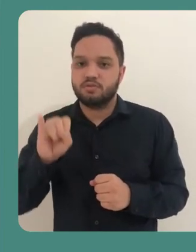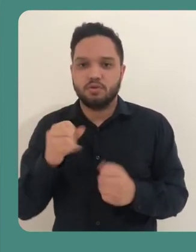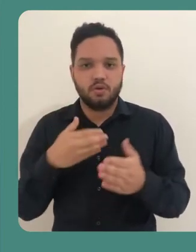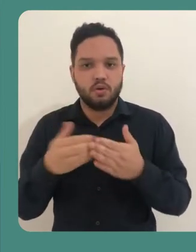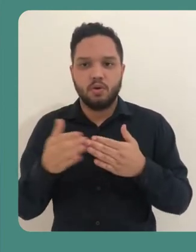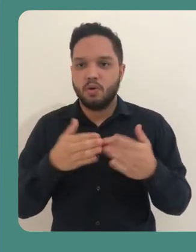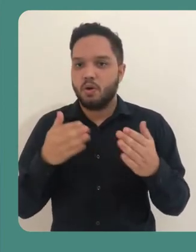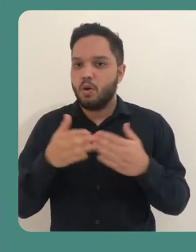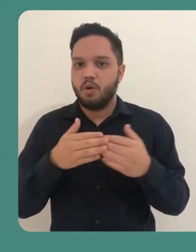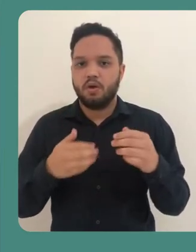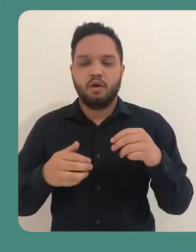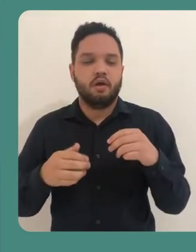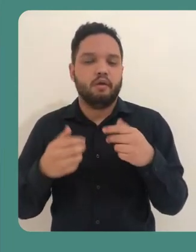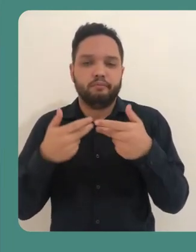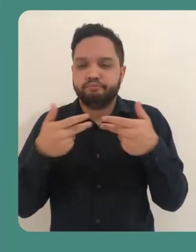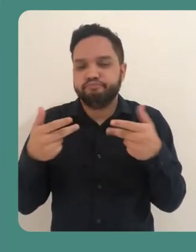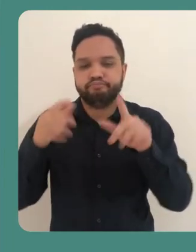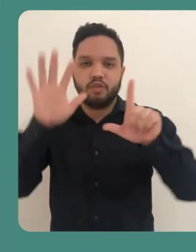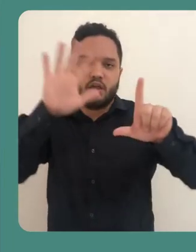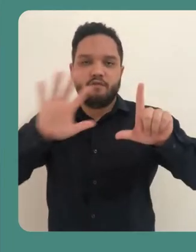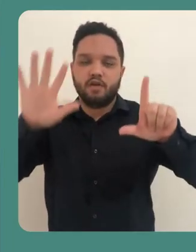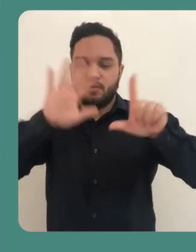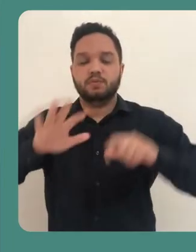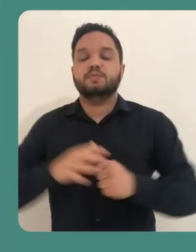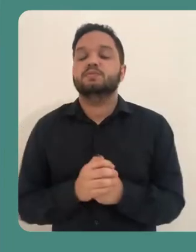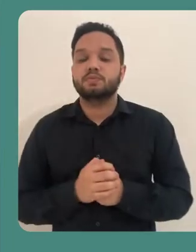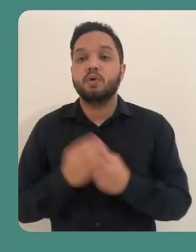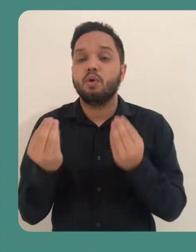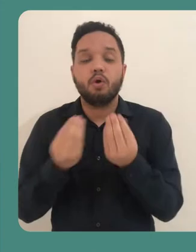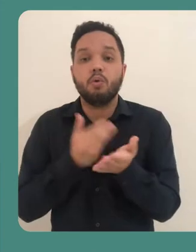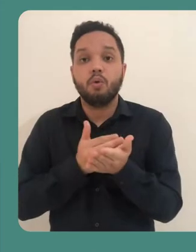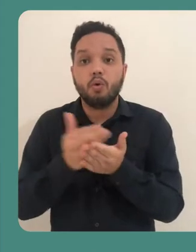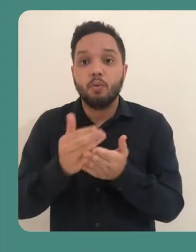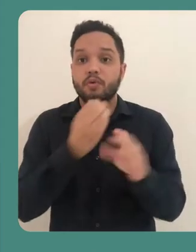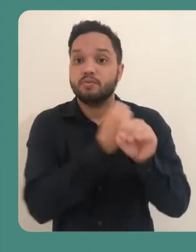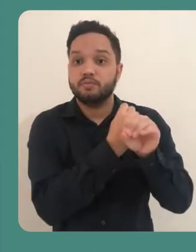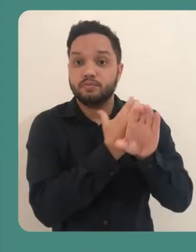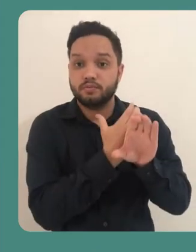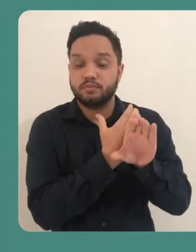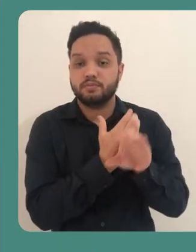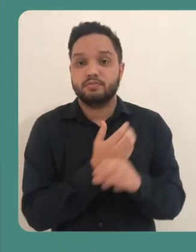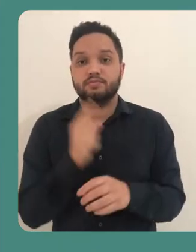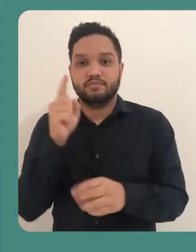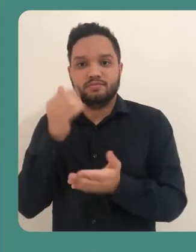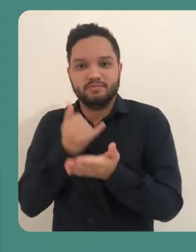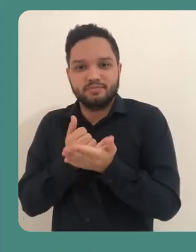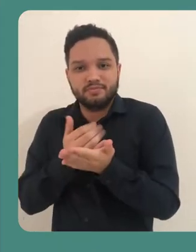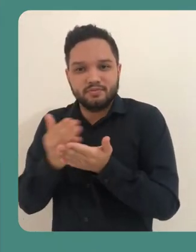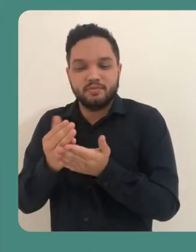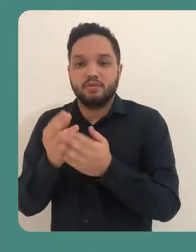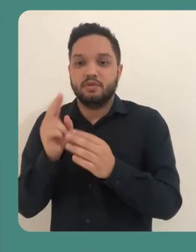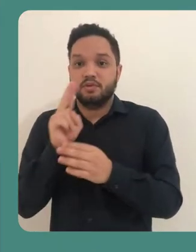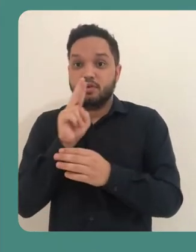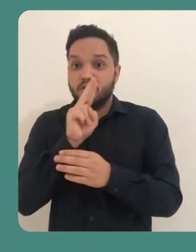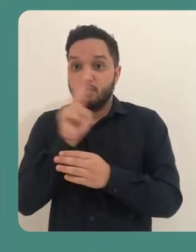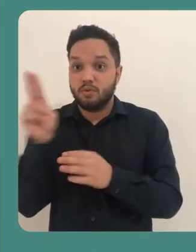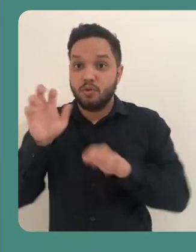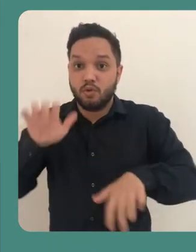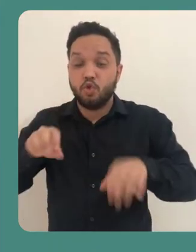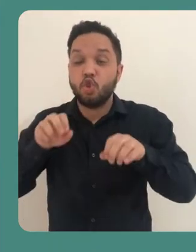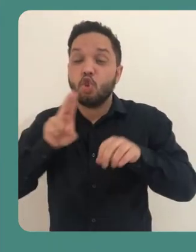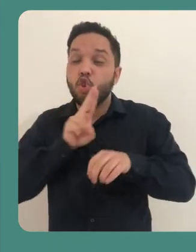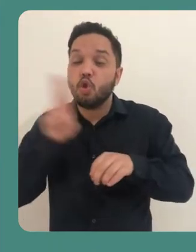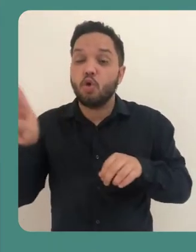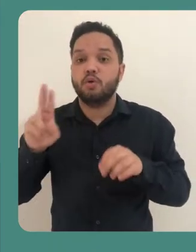diretamente em qualquer navegador. Para iniciar a transmissão de uma nova web conferência, na tela inicial escreva o